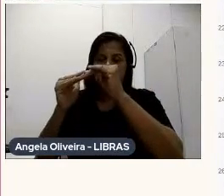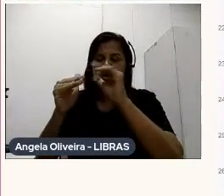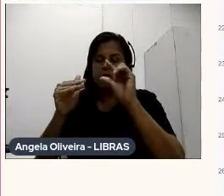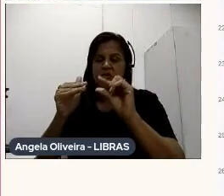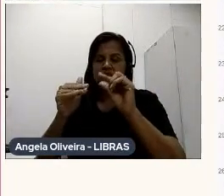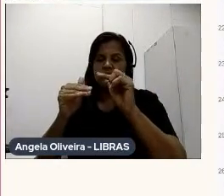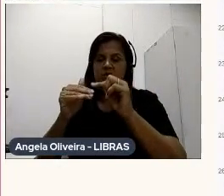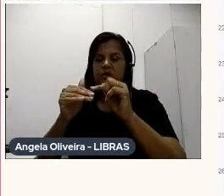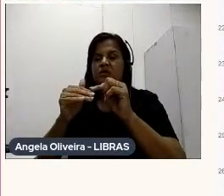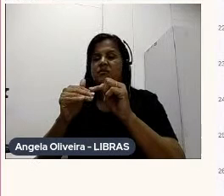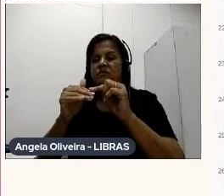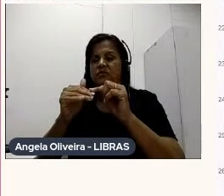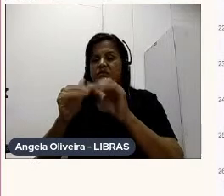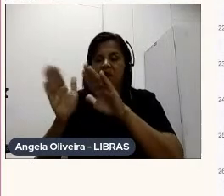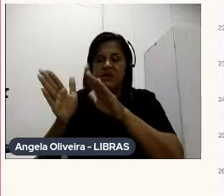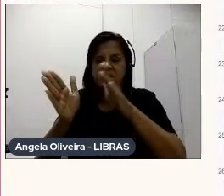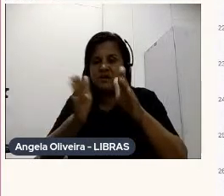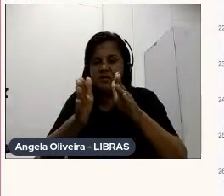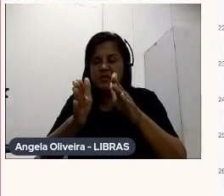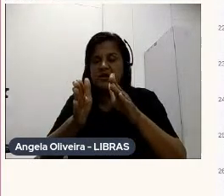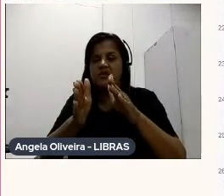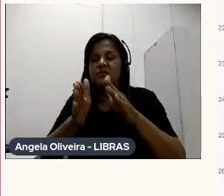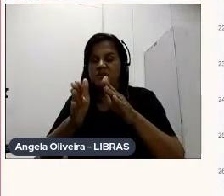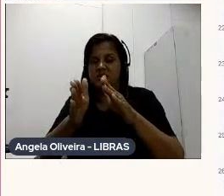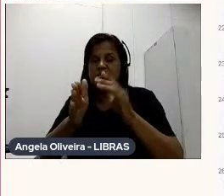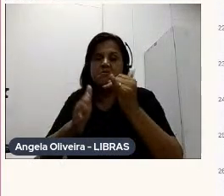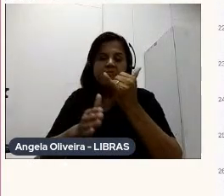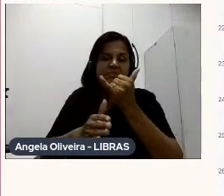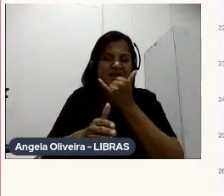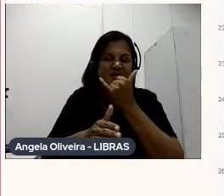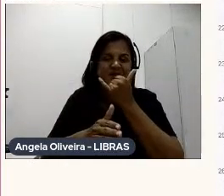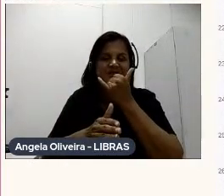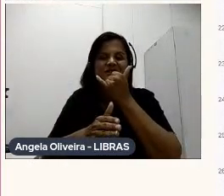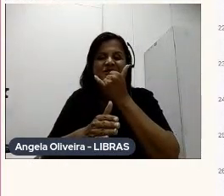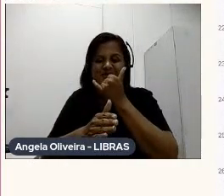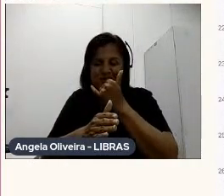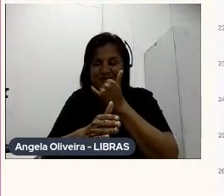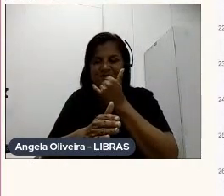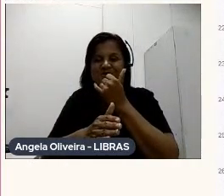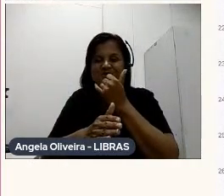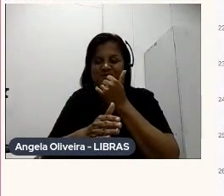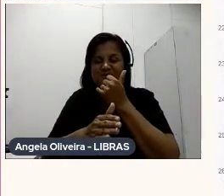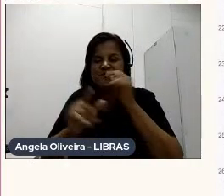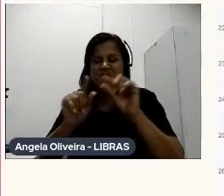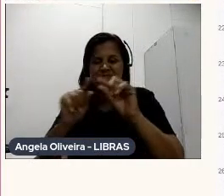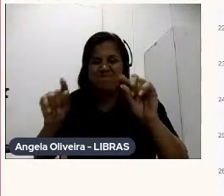Separei aqui Peço desculpas Porque está com Créditos e legenda Em inglês